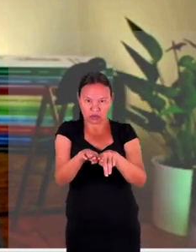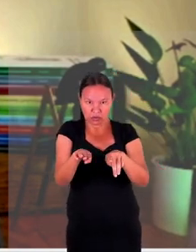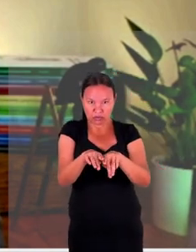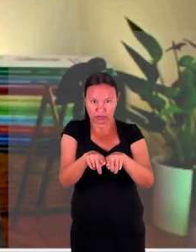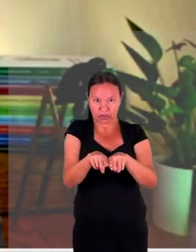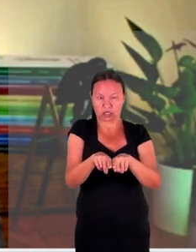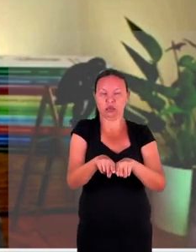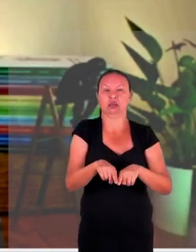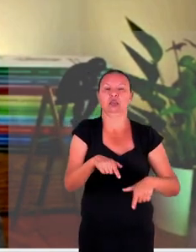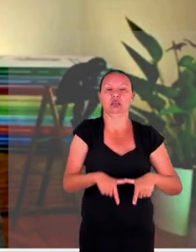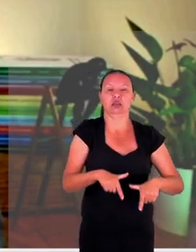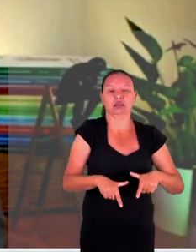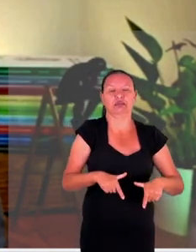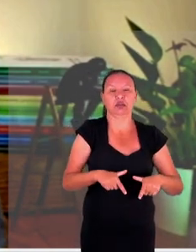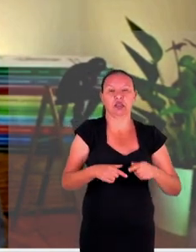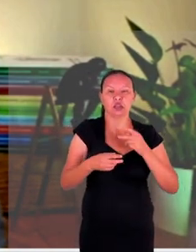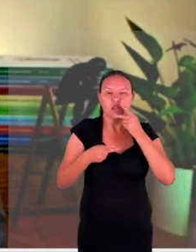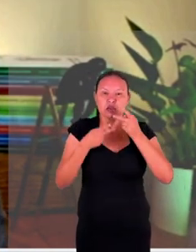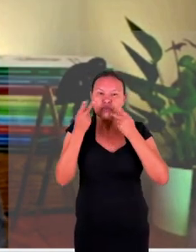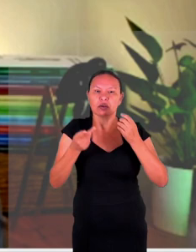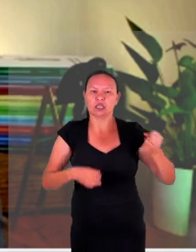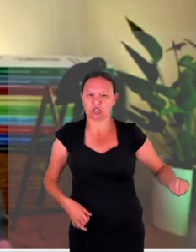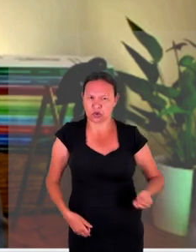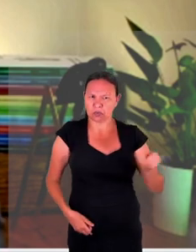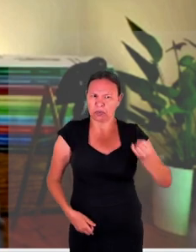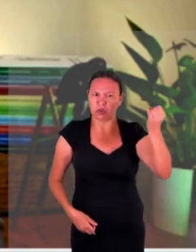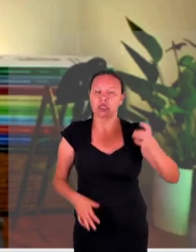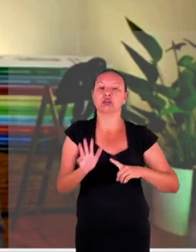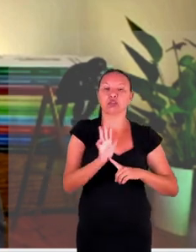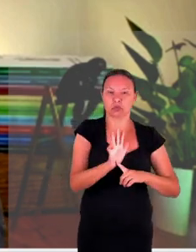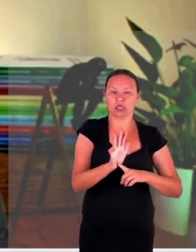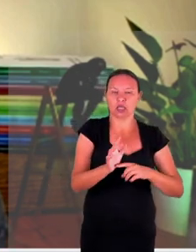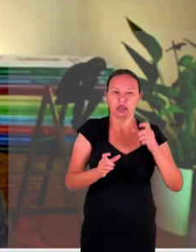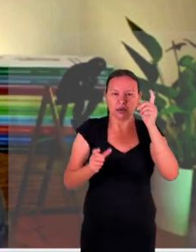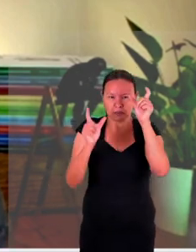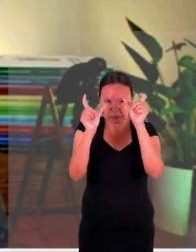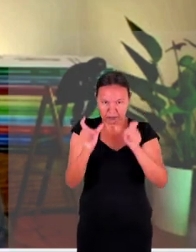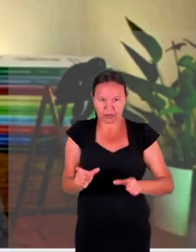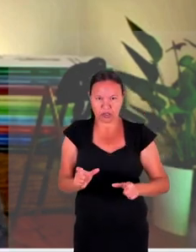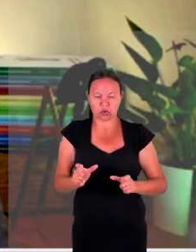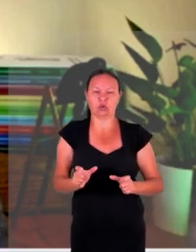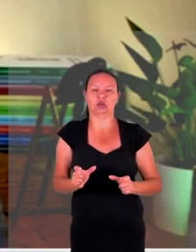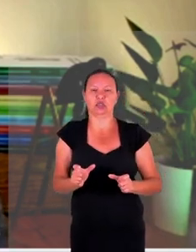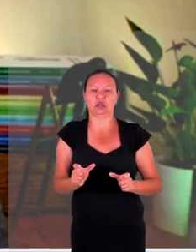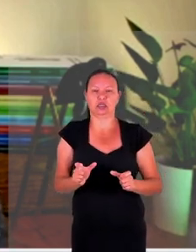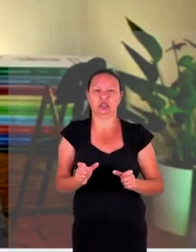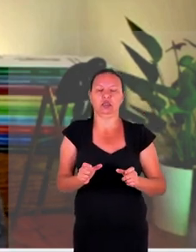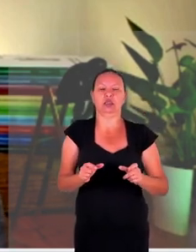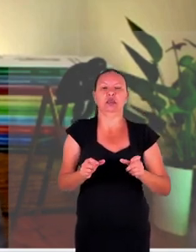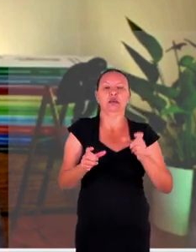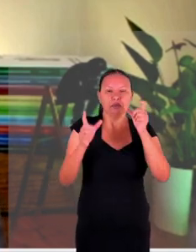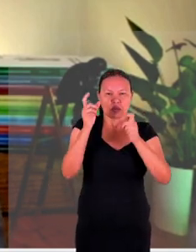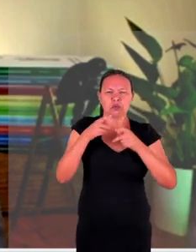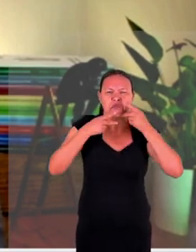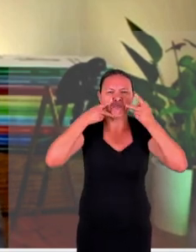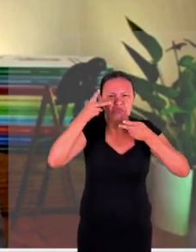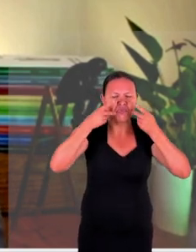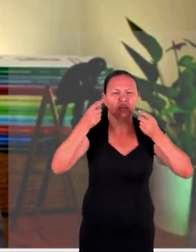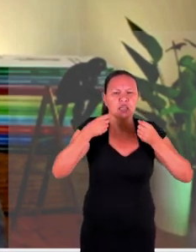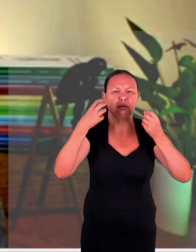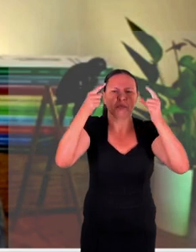eu gostaria de enfatizar que gostaria como cidadão de ver muito mais argumentado também como